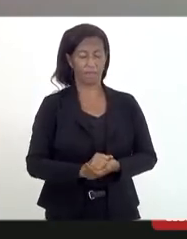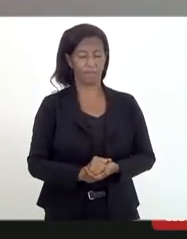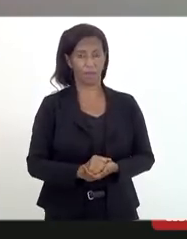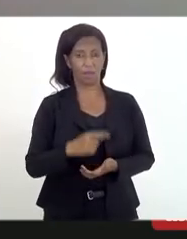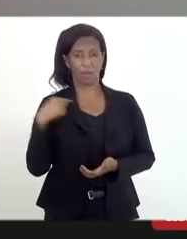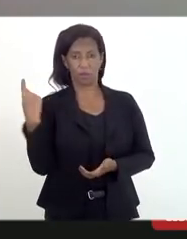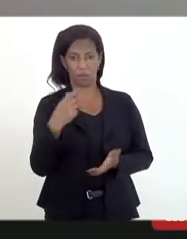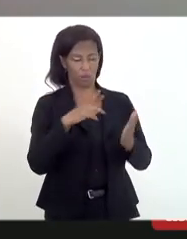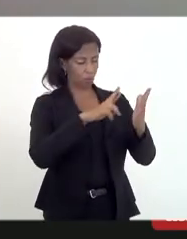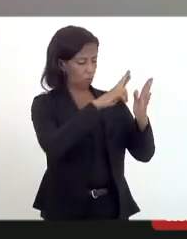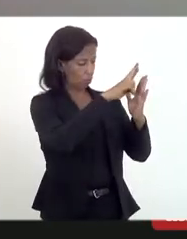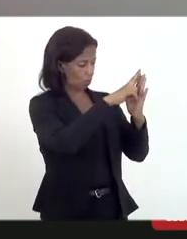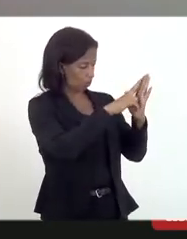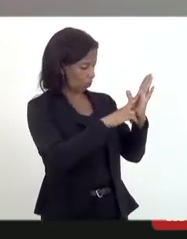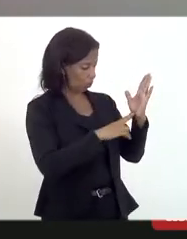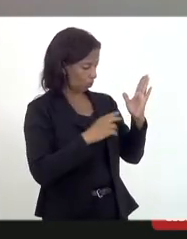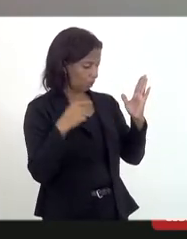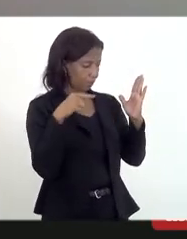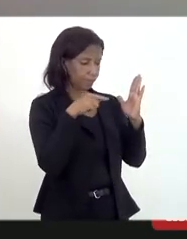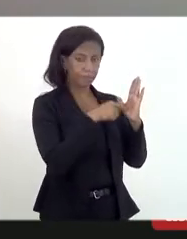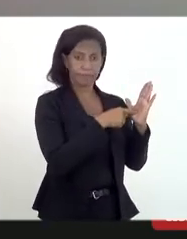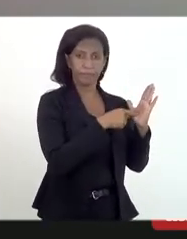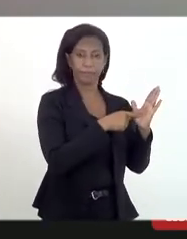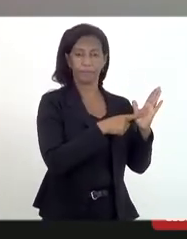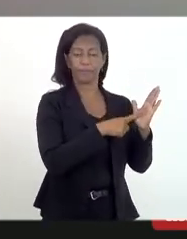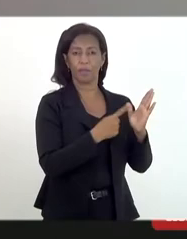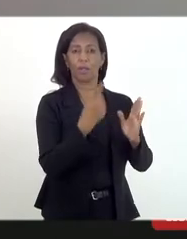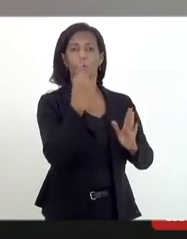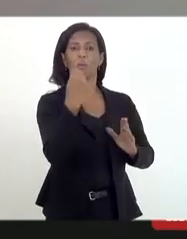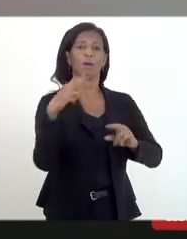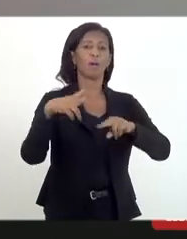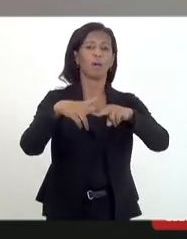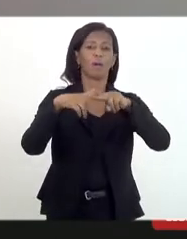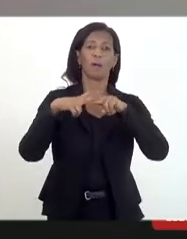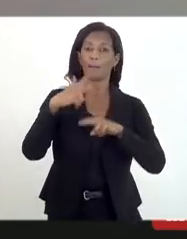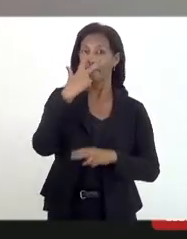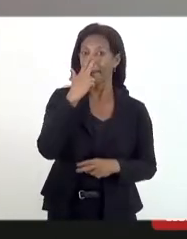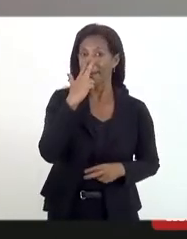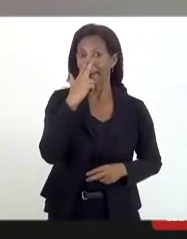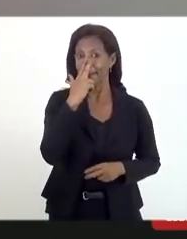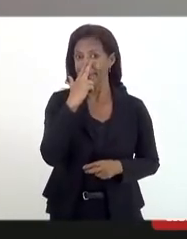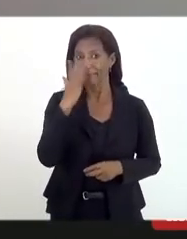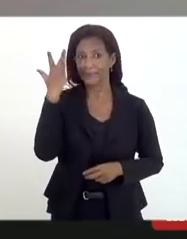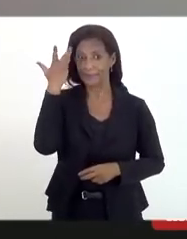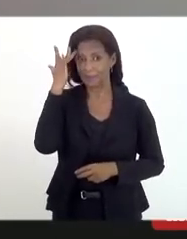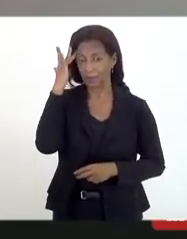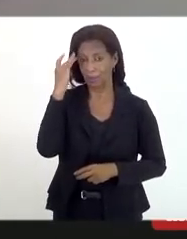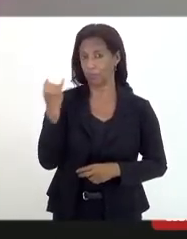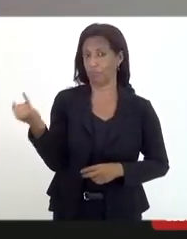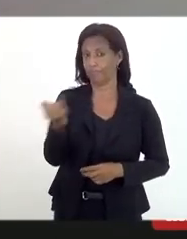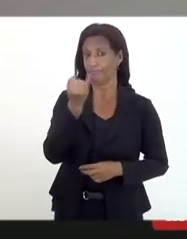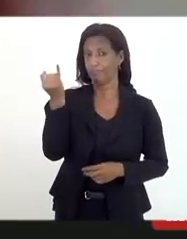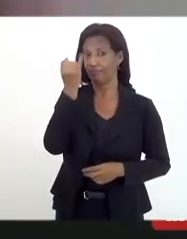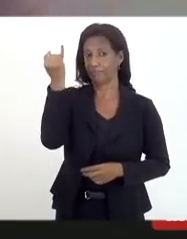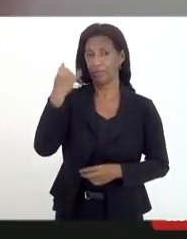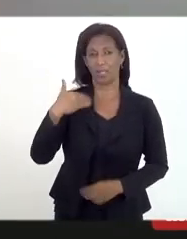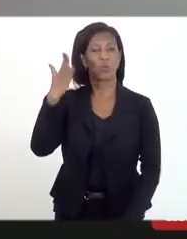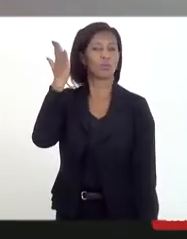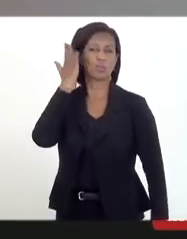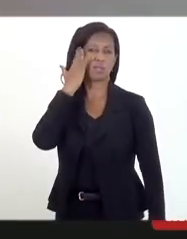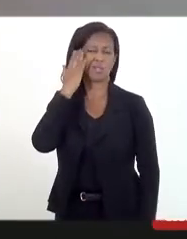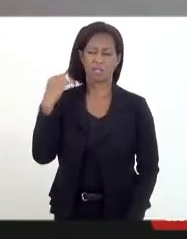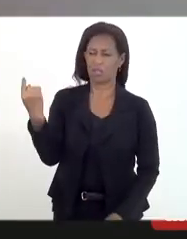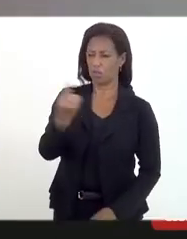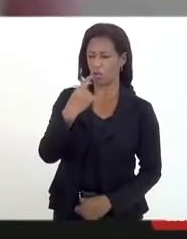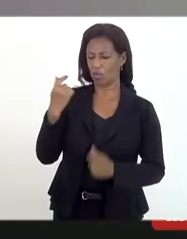relatório que uma das causas, me parece, e acho isso muito importante, eu sei que aqui nós estamos